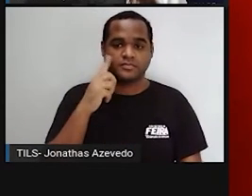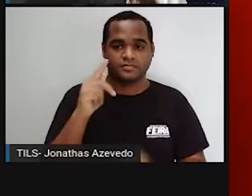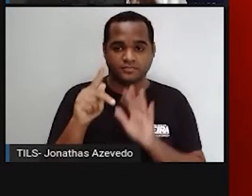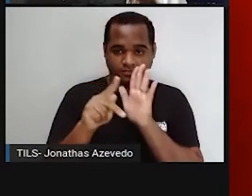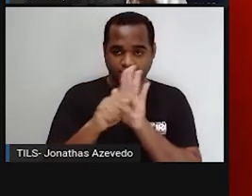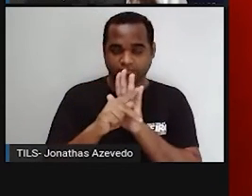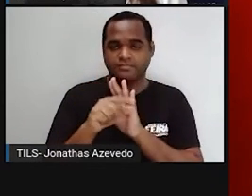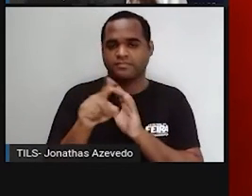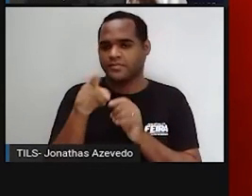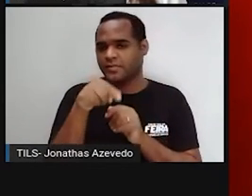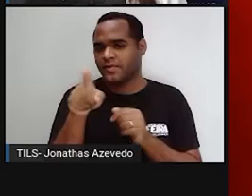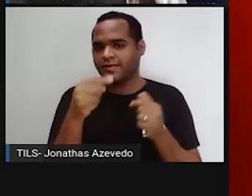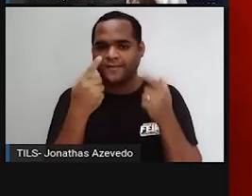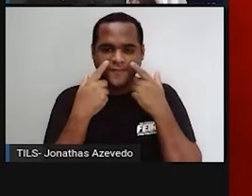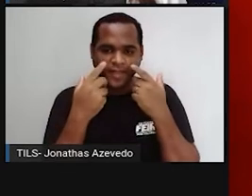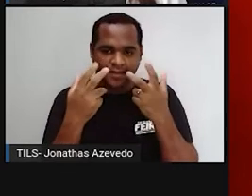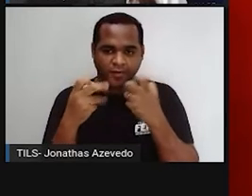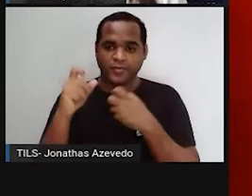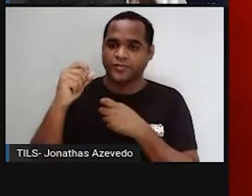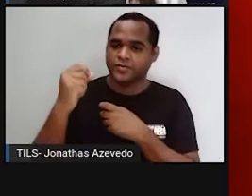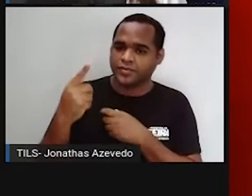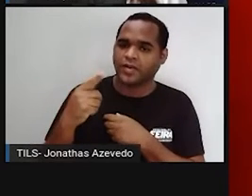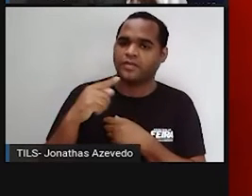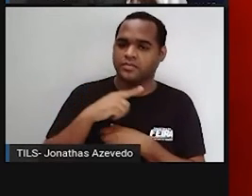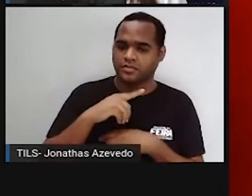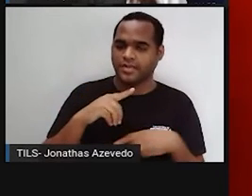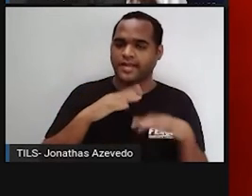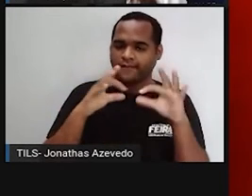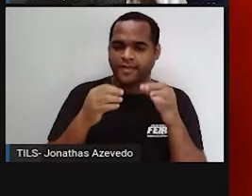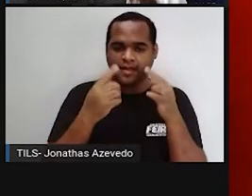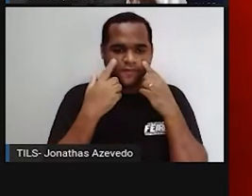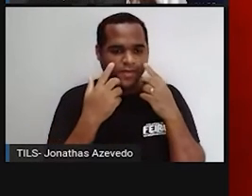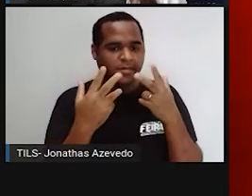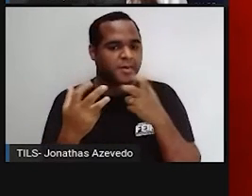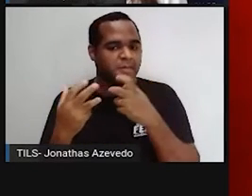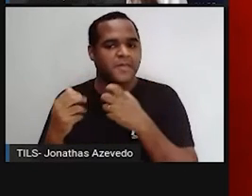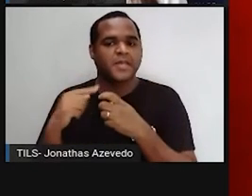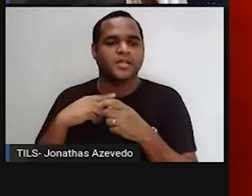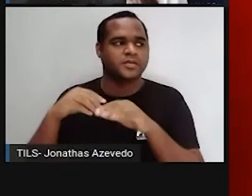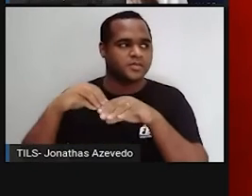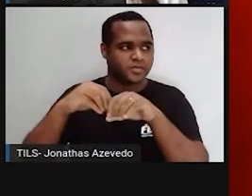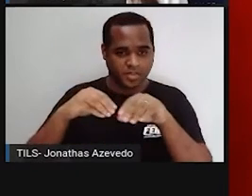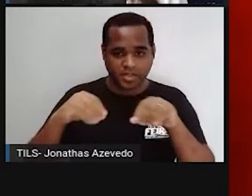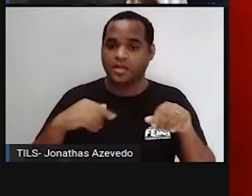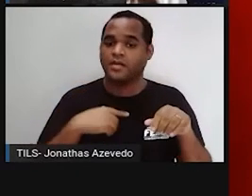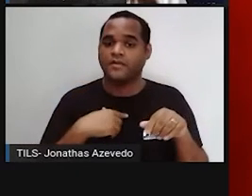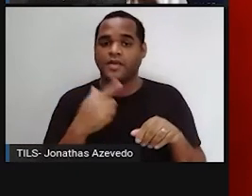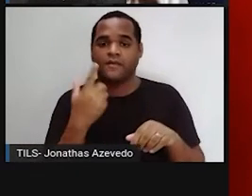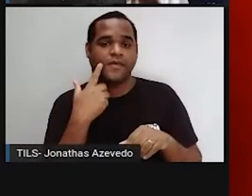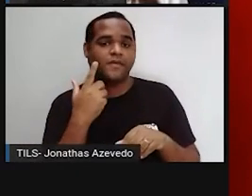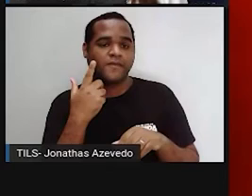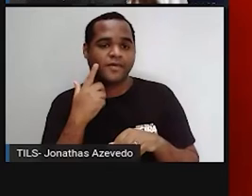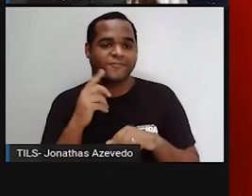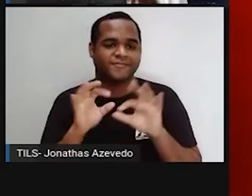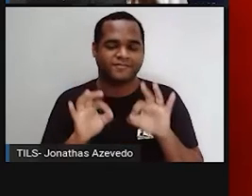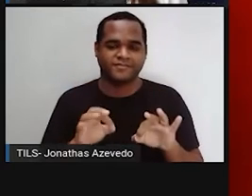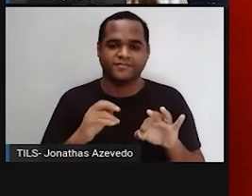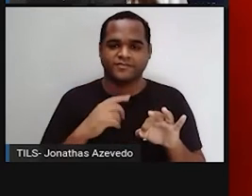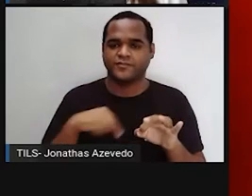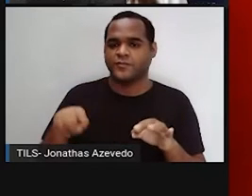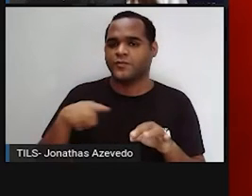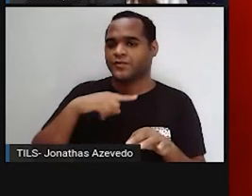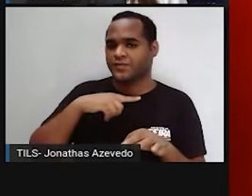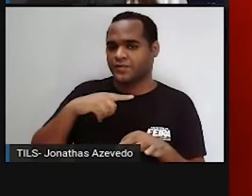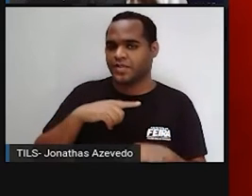que a gente vê do Sol e que a gente consegue observar aqui da Terra, ver essa parte arredondada. A gente tem